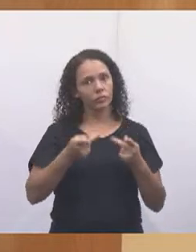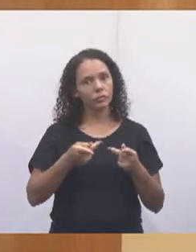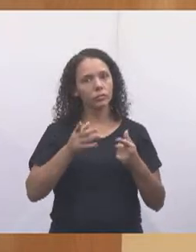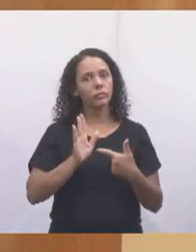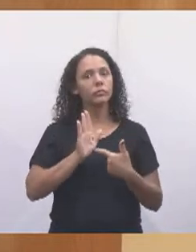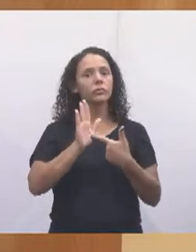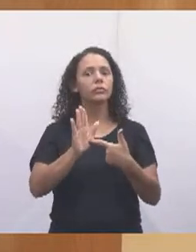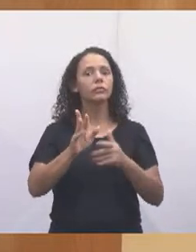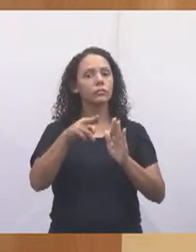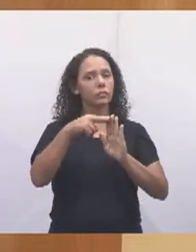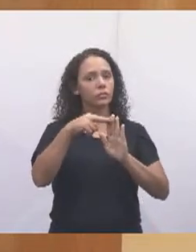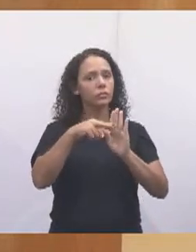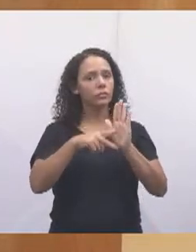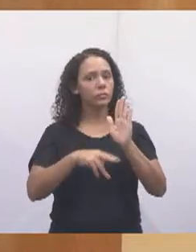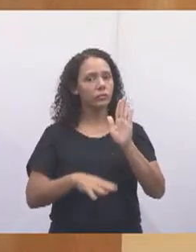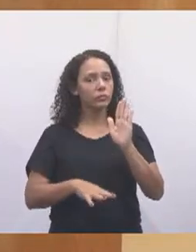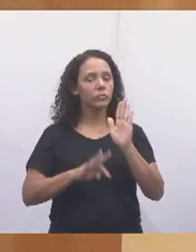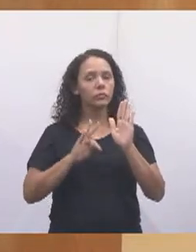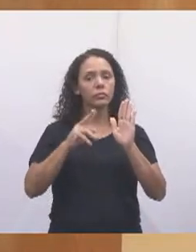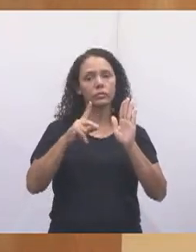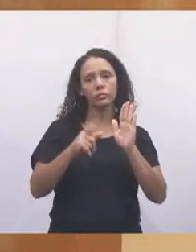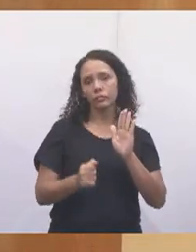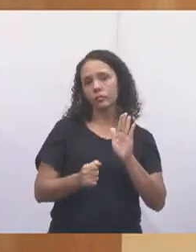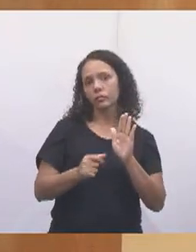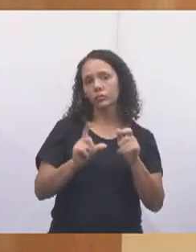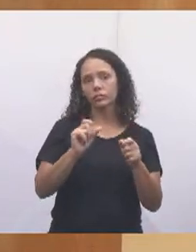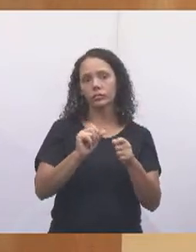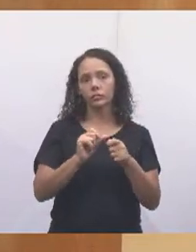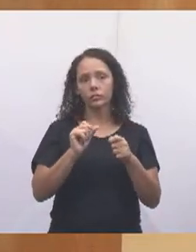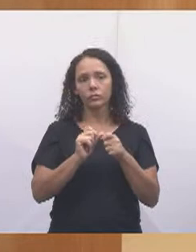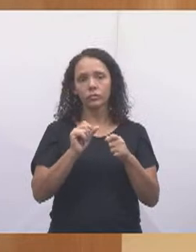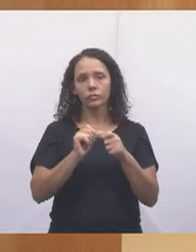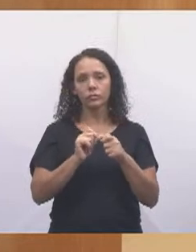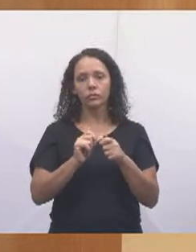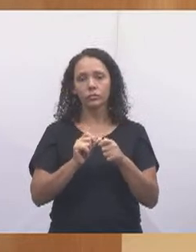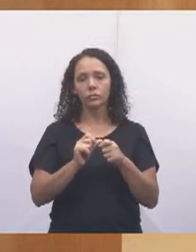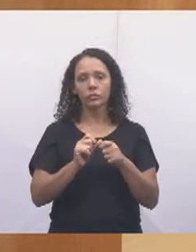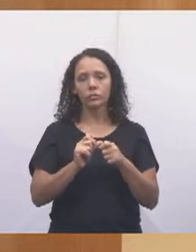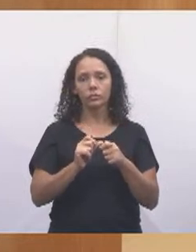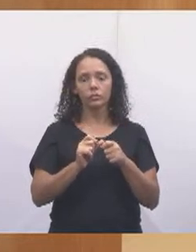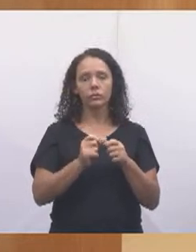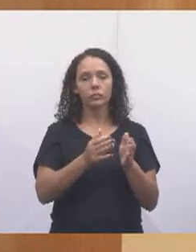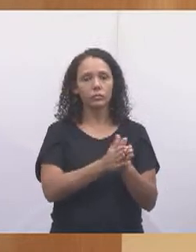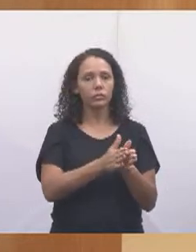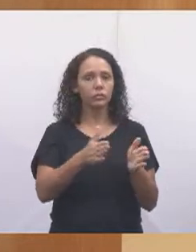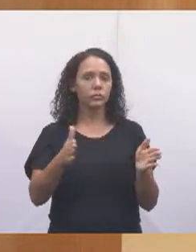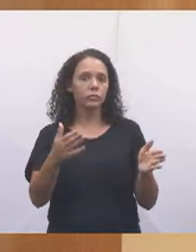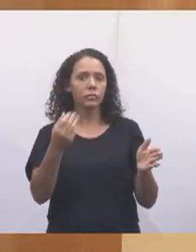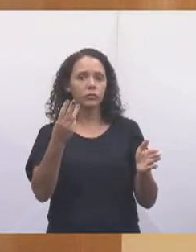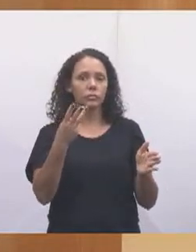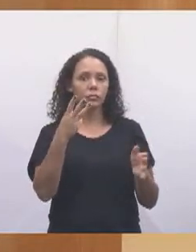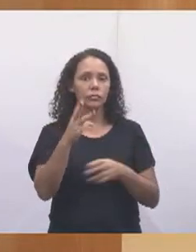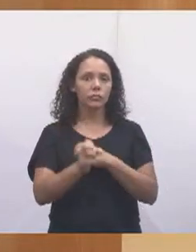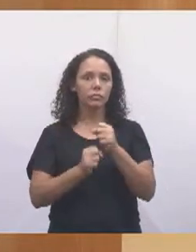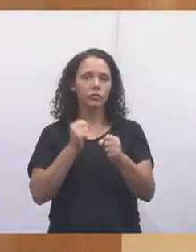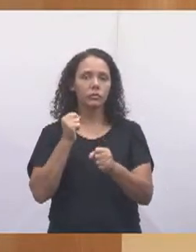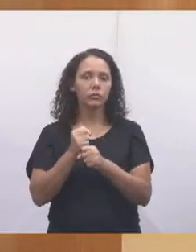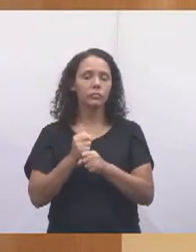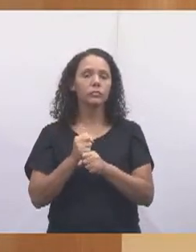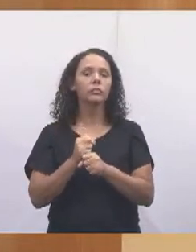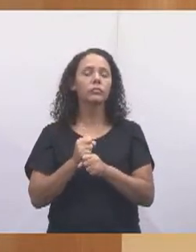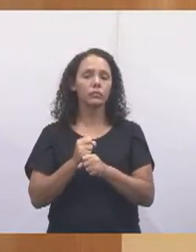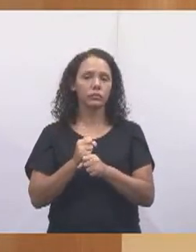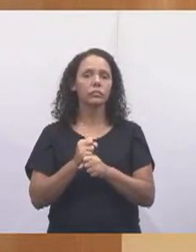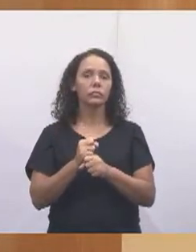te mostrando o relatório de tudo que foi feito nesses três anos que está para